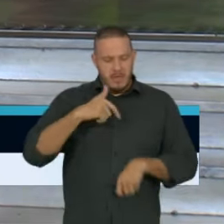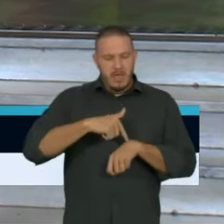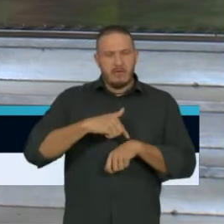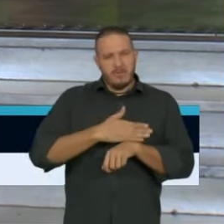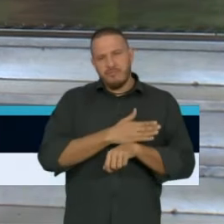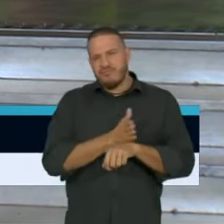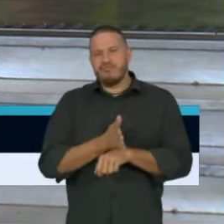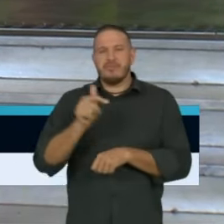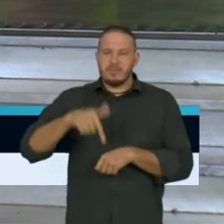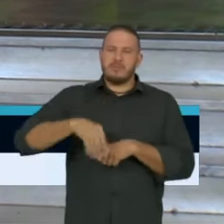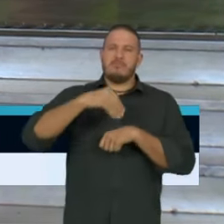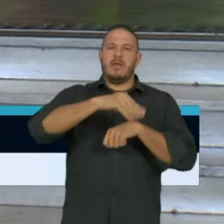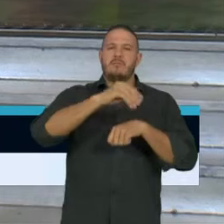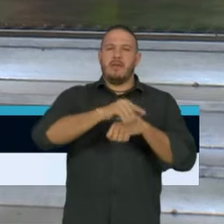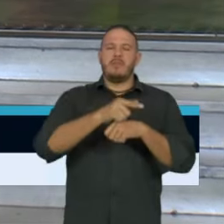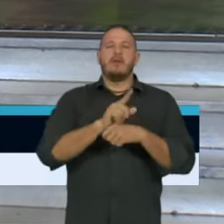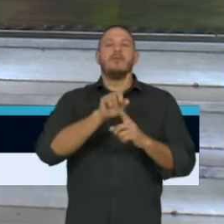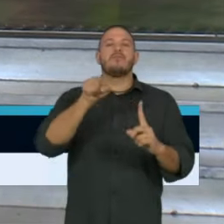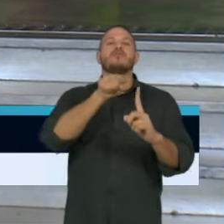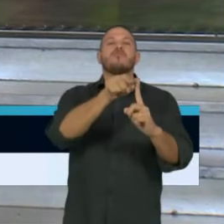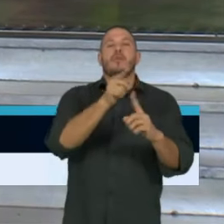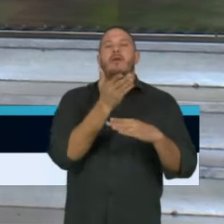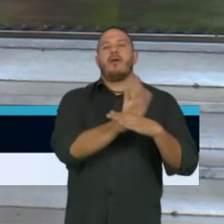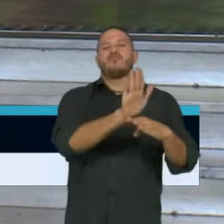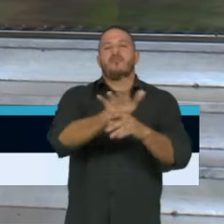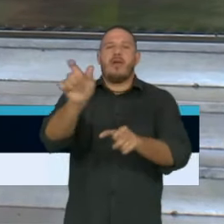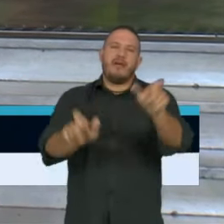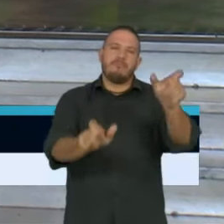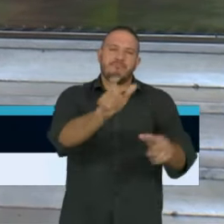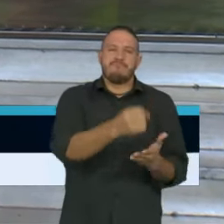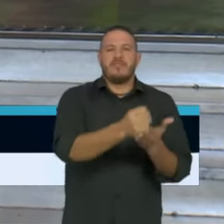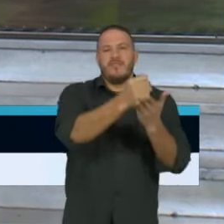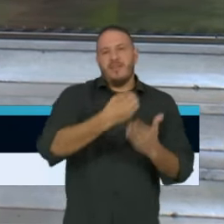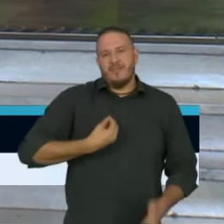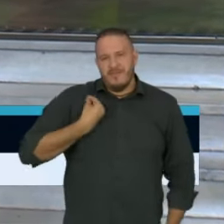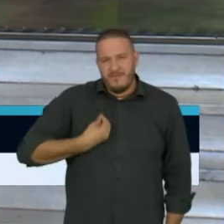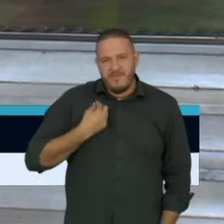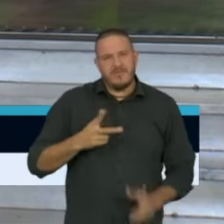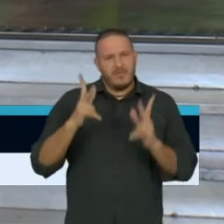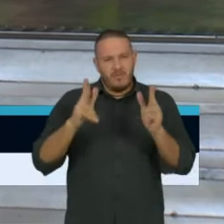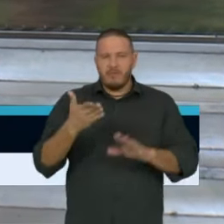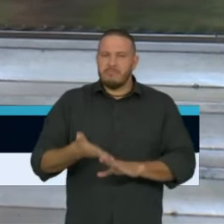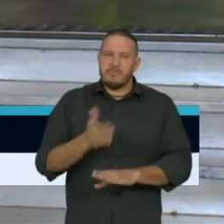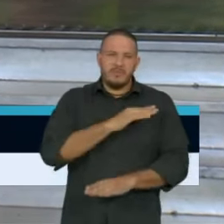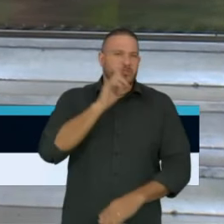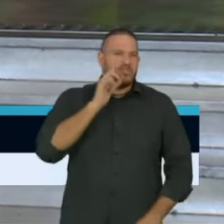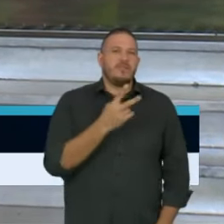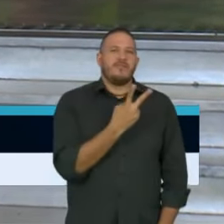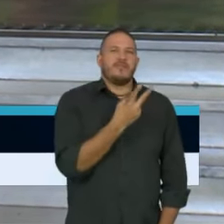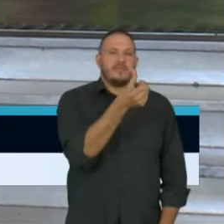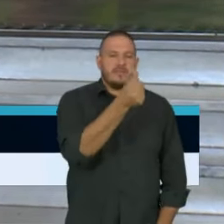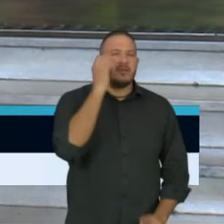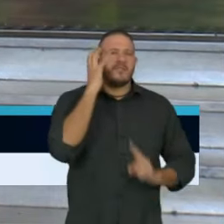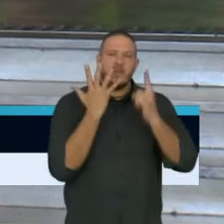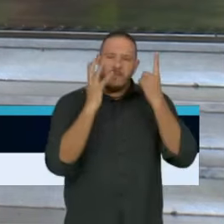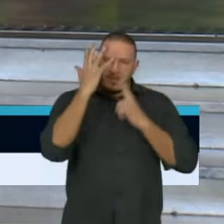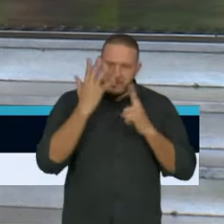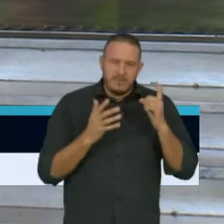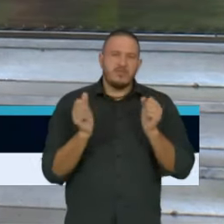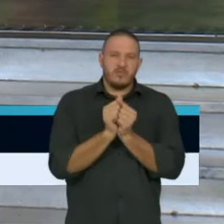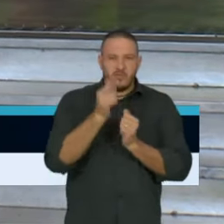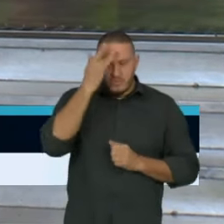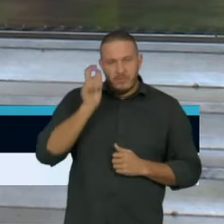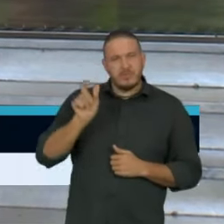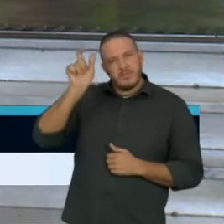pró-bono para ajudar as pessoas, ajudar a salvar vidas, como tem feito desde o dia 26 de fevereiro, como integrantes do